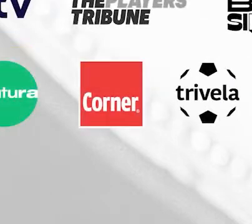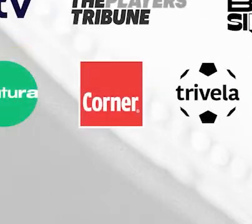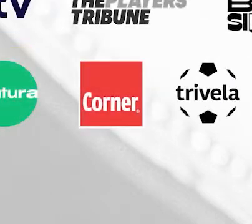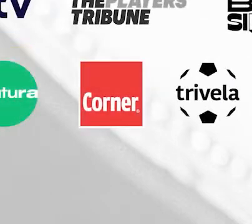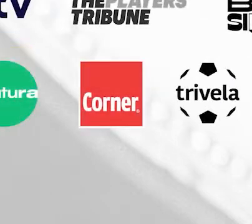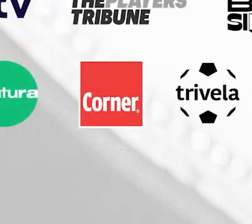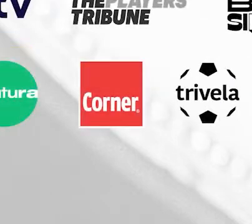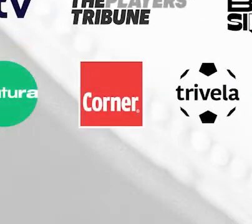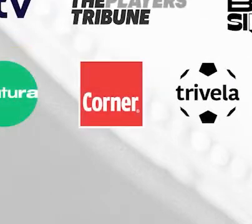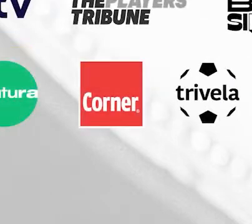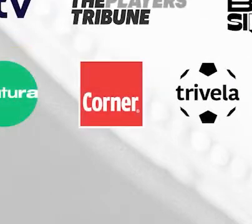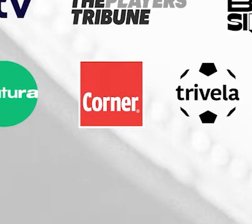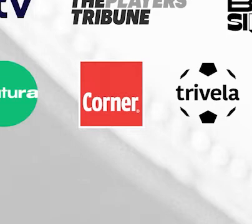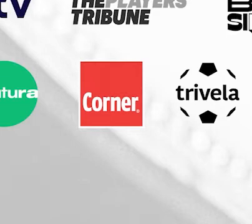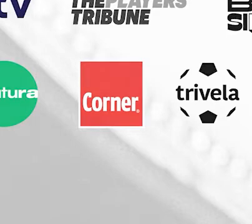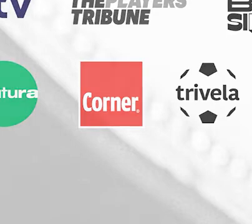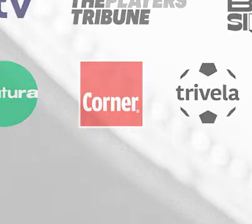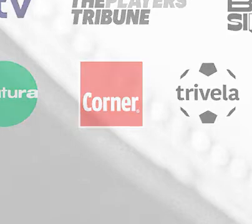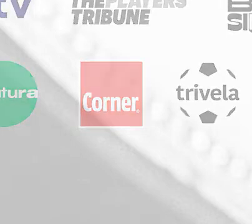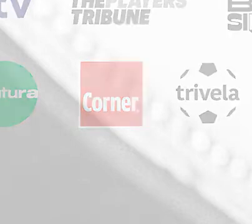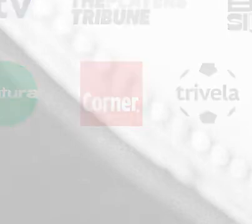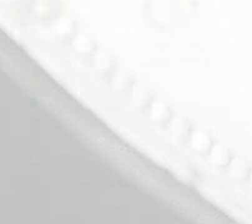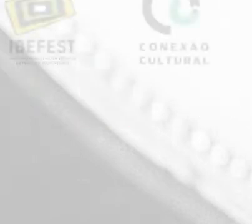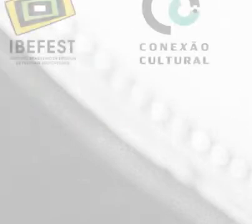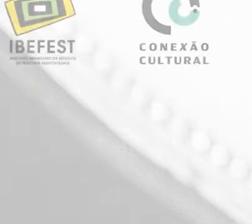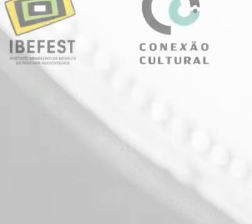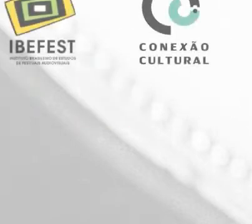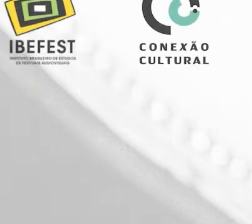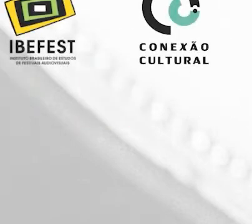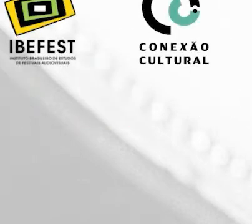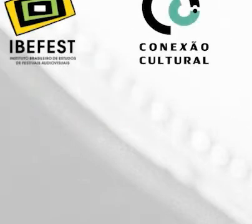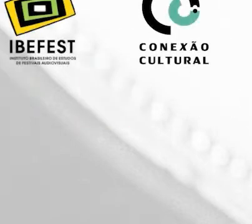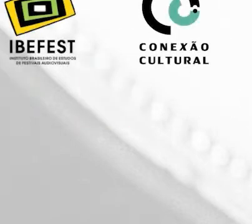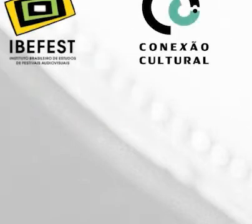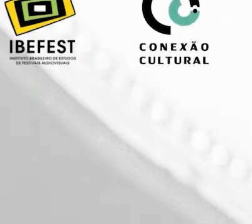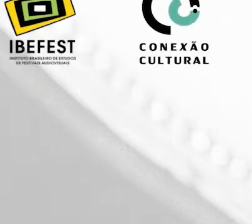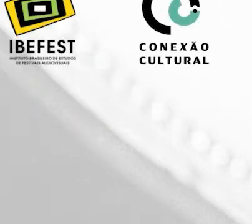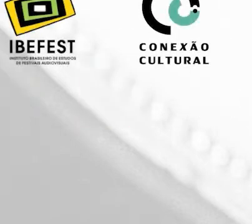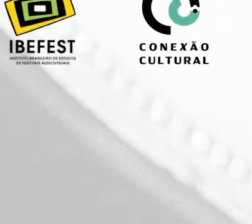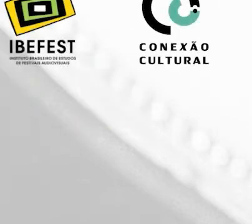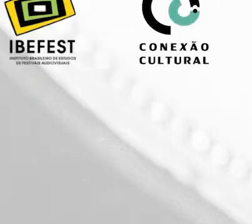festival Com cinema e futebol, minha vida é um carnaval